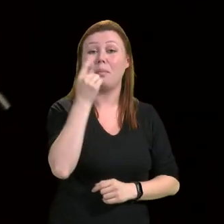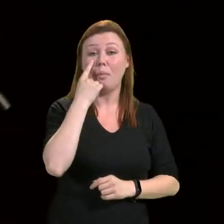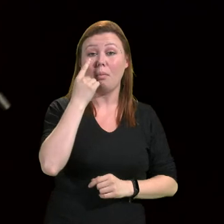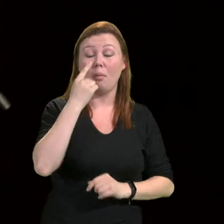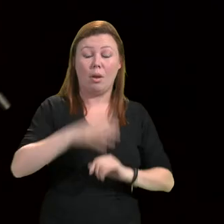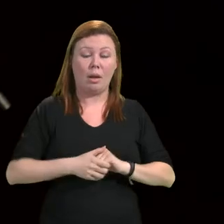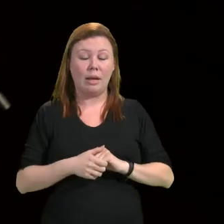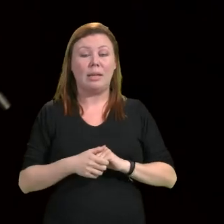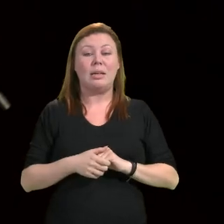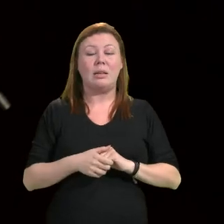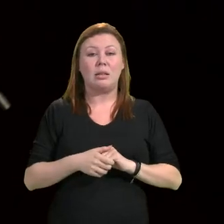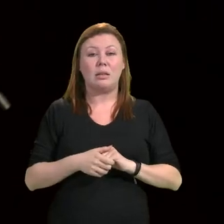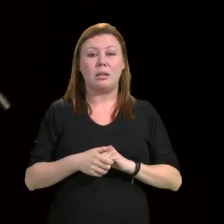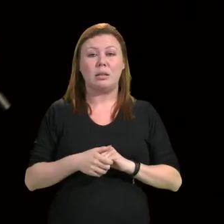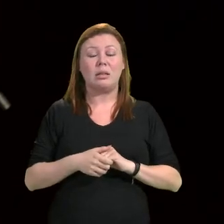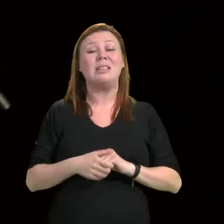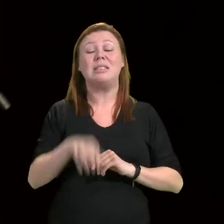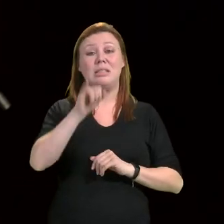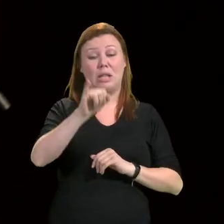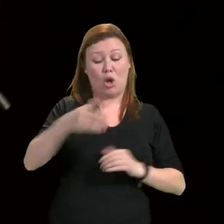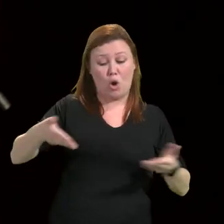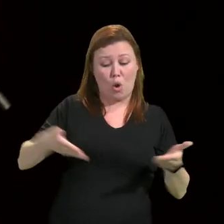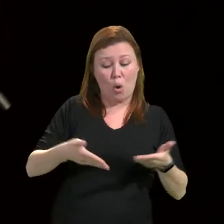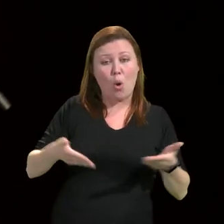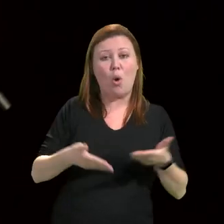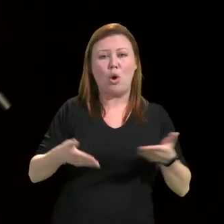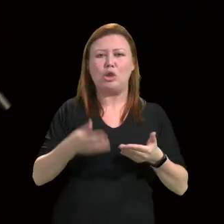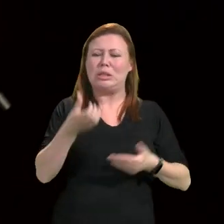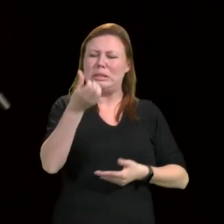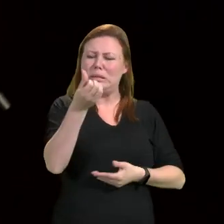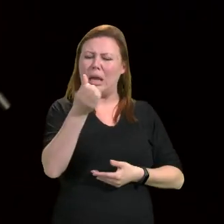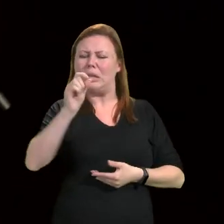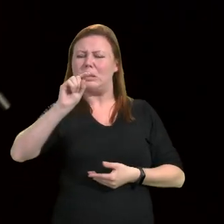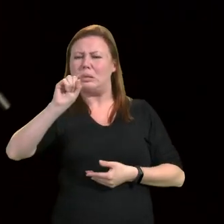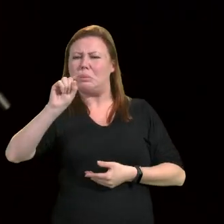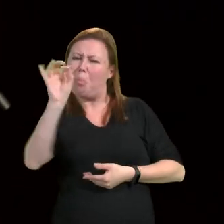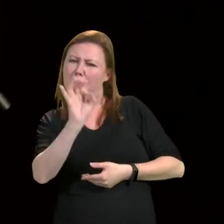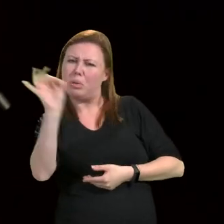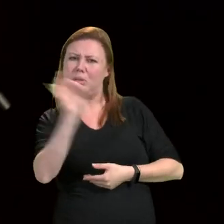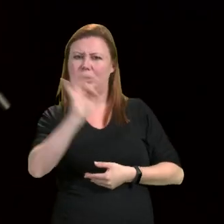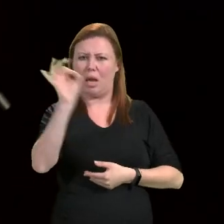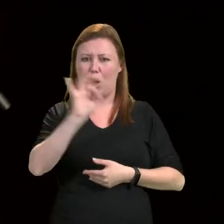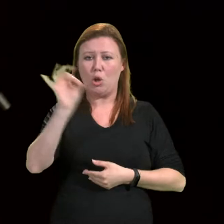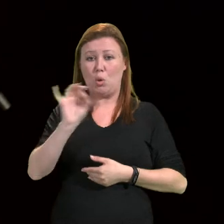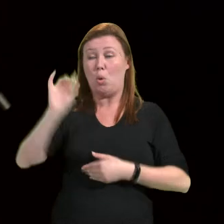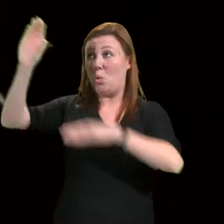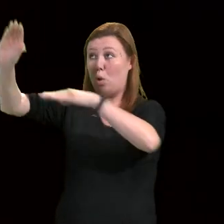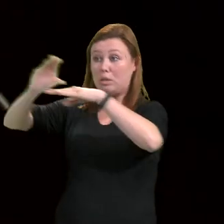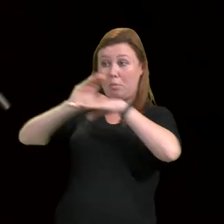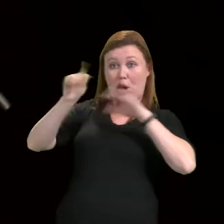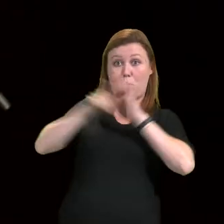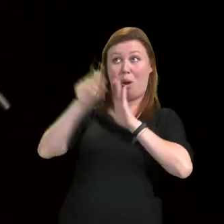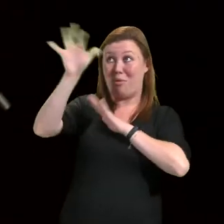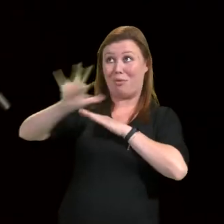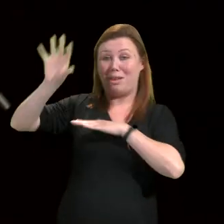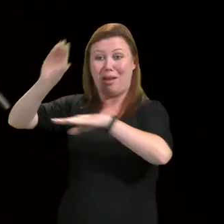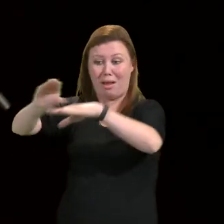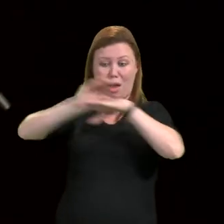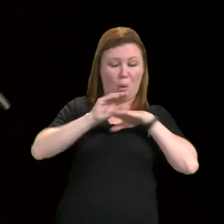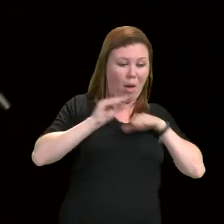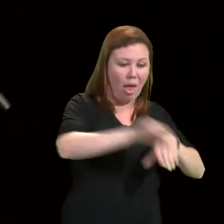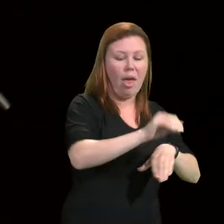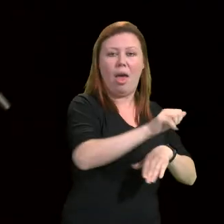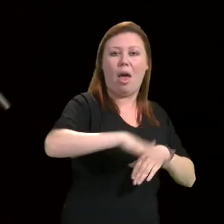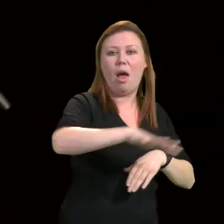aqui, hoje, quase menos de 6% do orçamento federal dedicado a toda a educação do país,